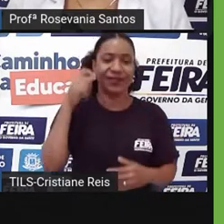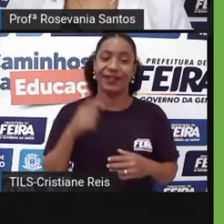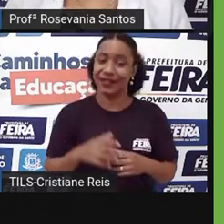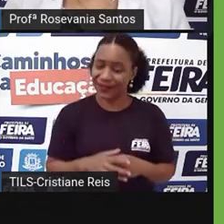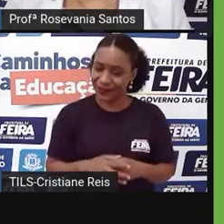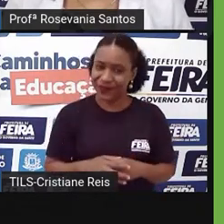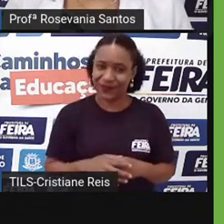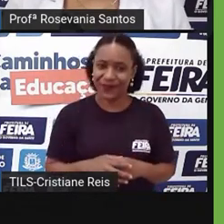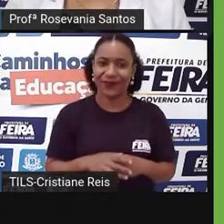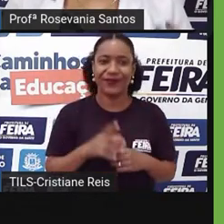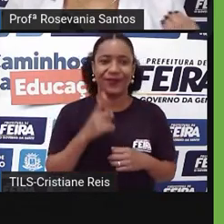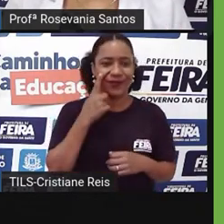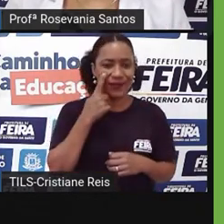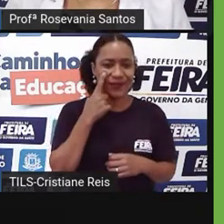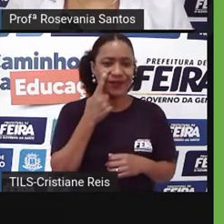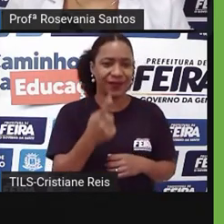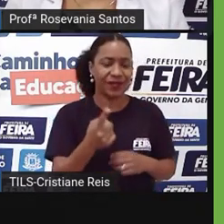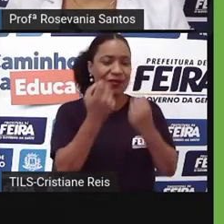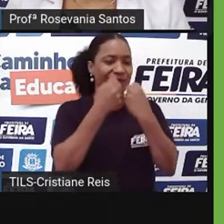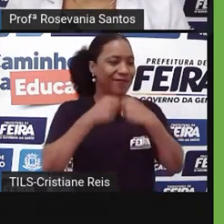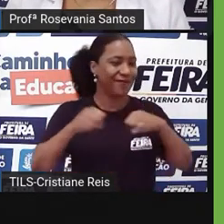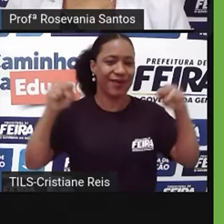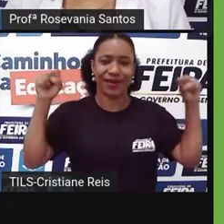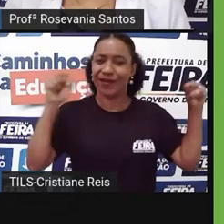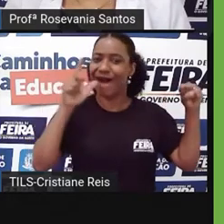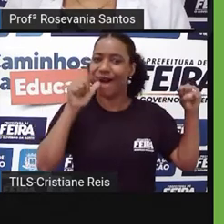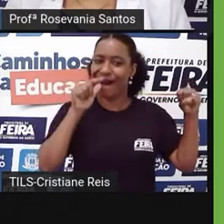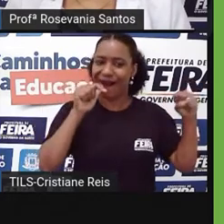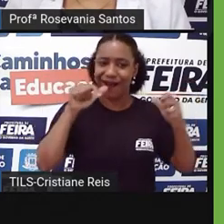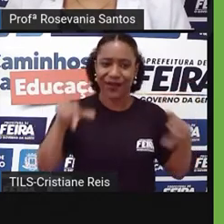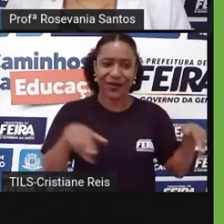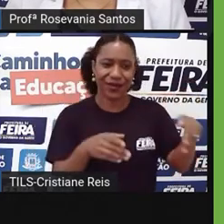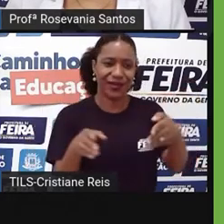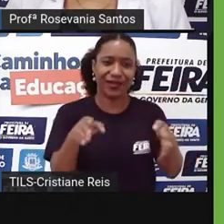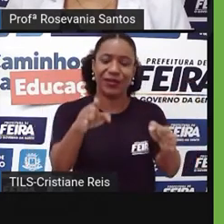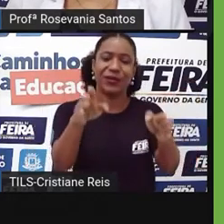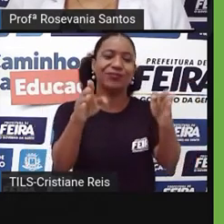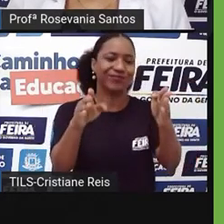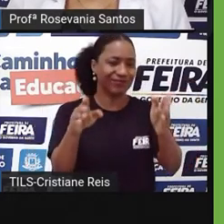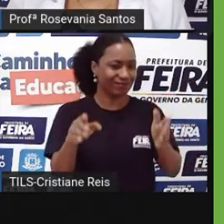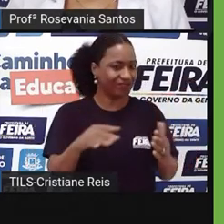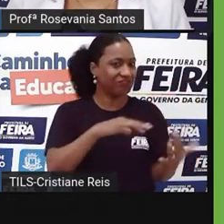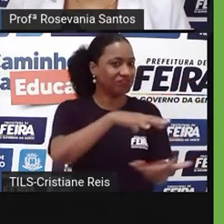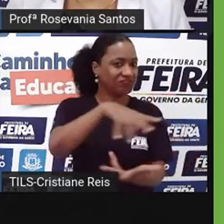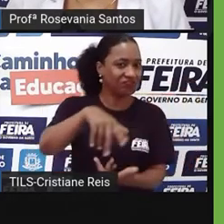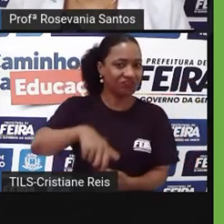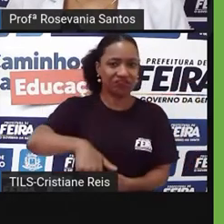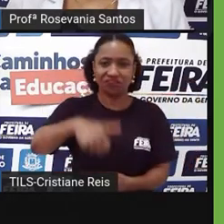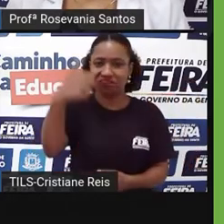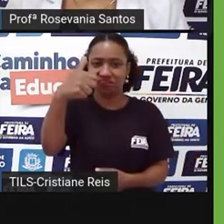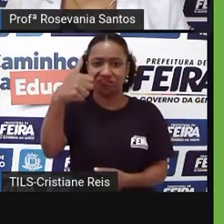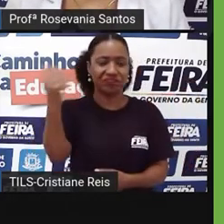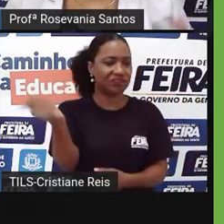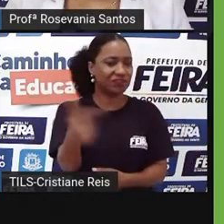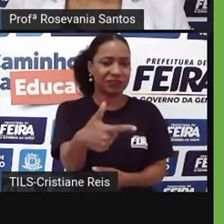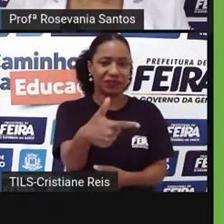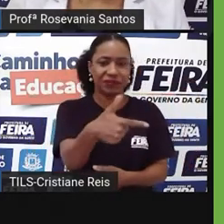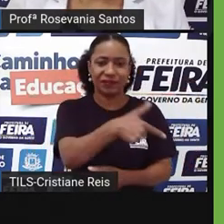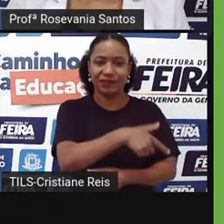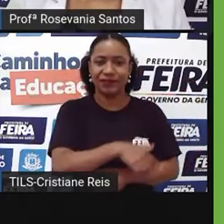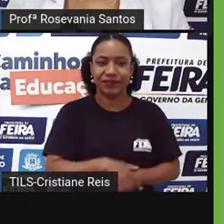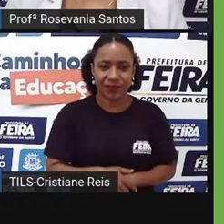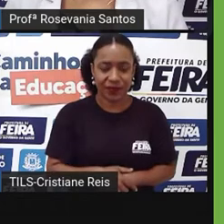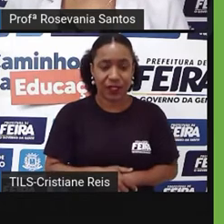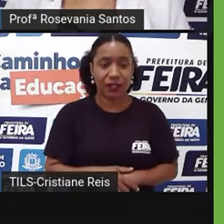Amazonas. E ainda assim, é o maior rio do mundo, e você tem essa característica dessa bacia hidrográfica, que é a maior